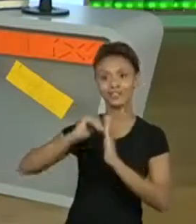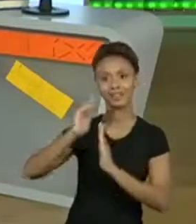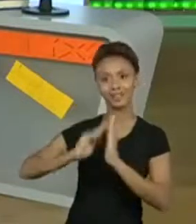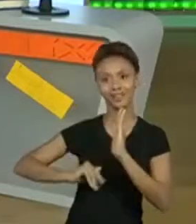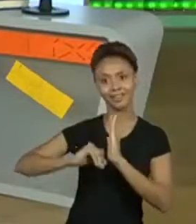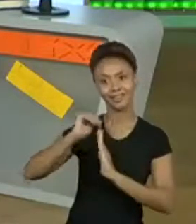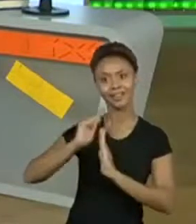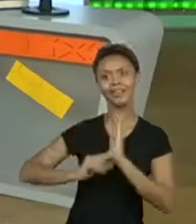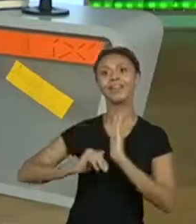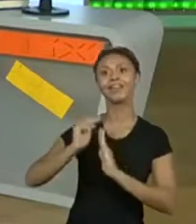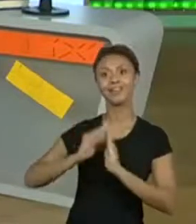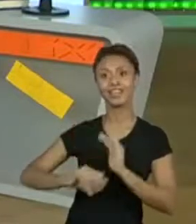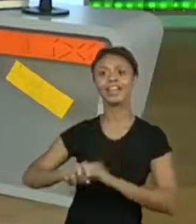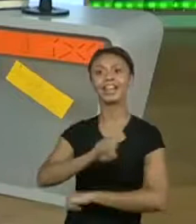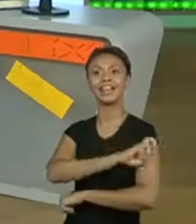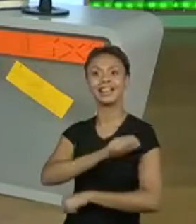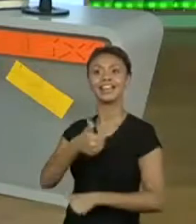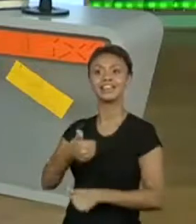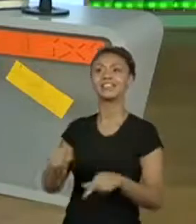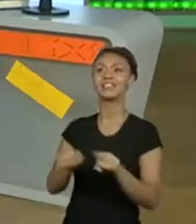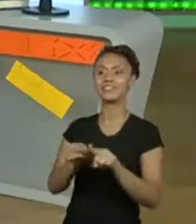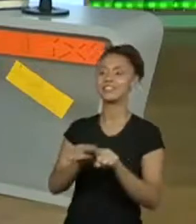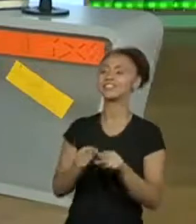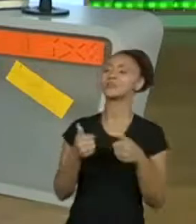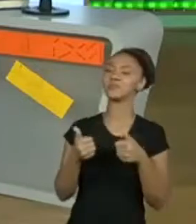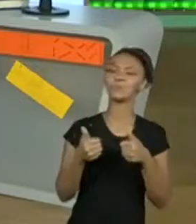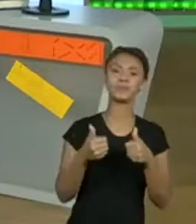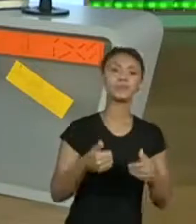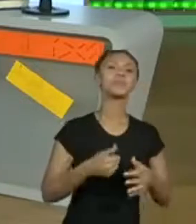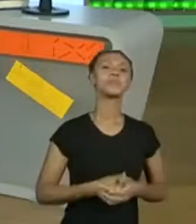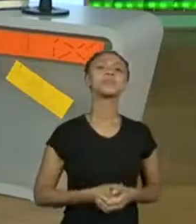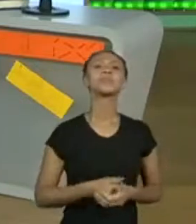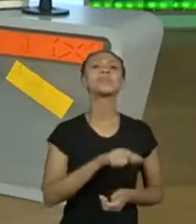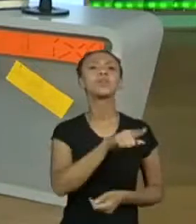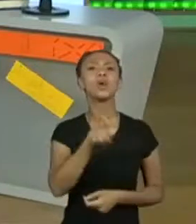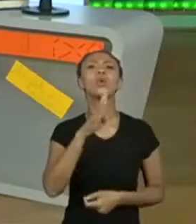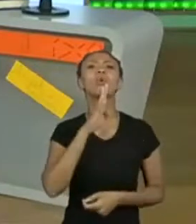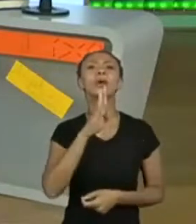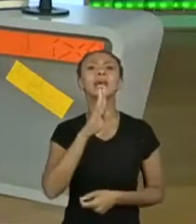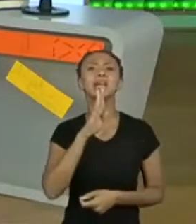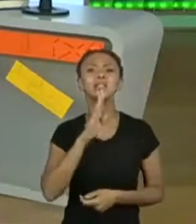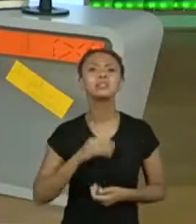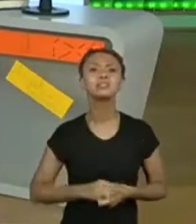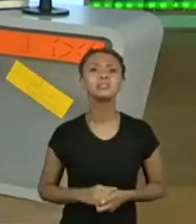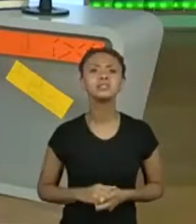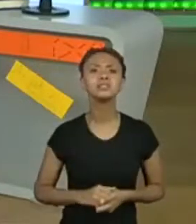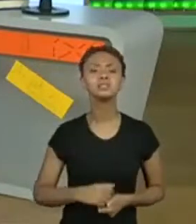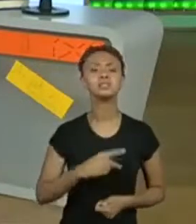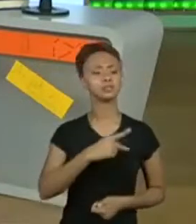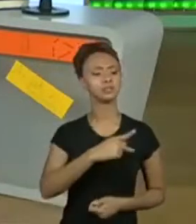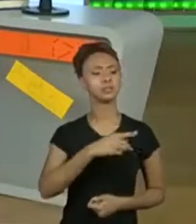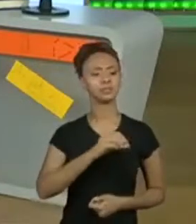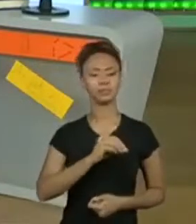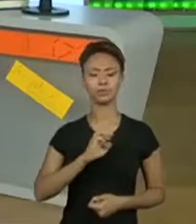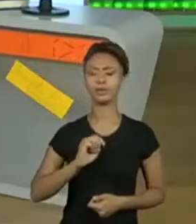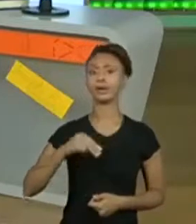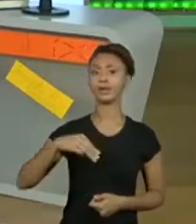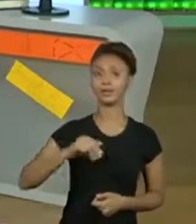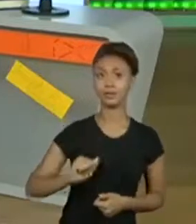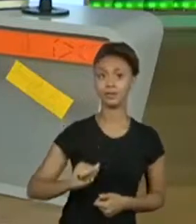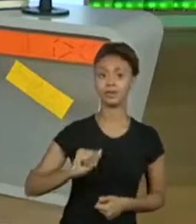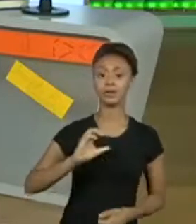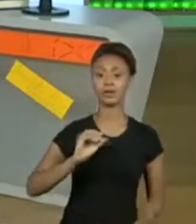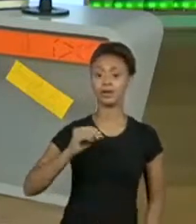dos poemas concretos. O que vocês sabem referente a isso? Os poemas concretos, já